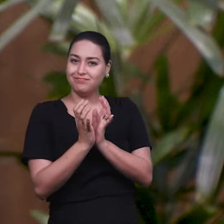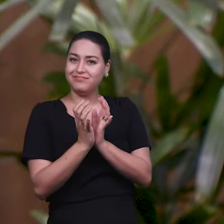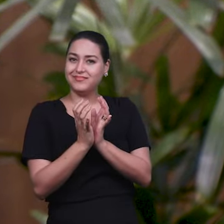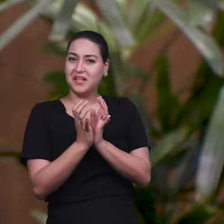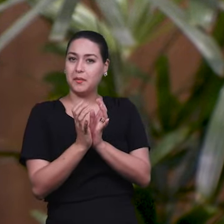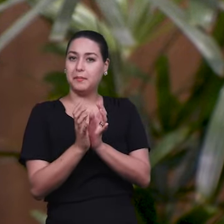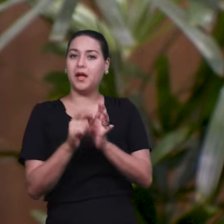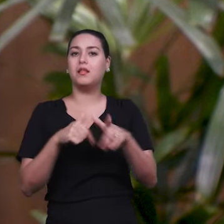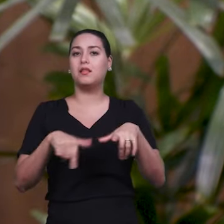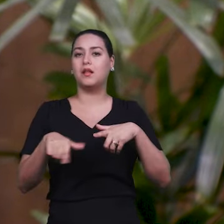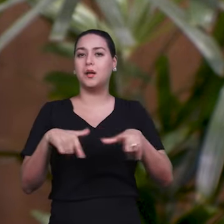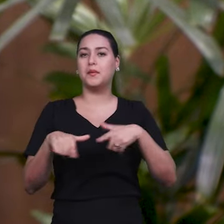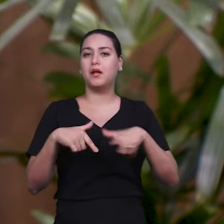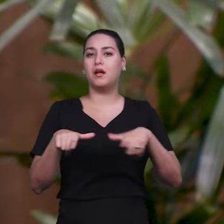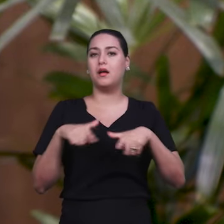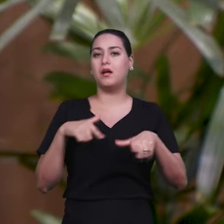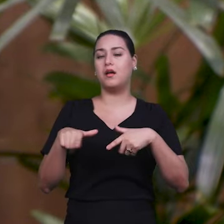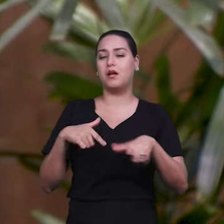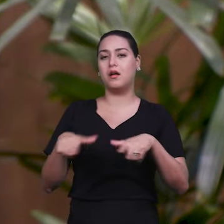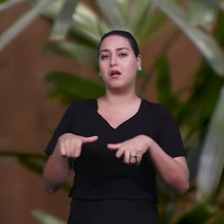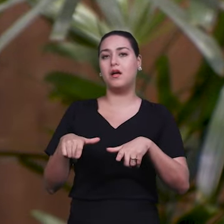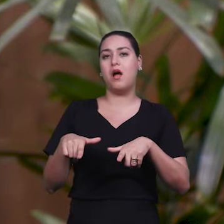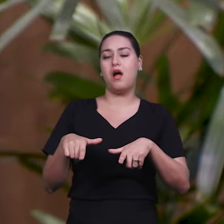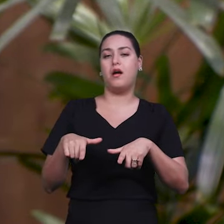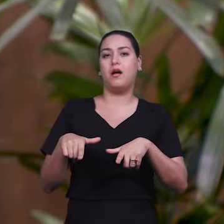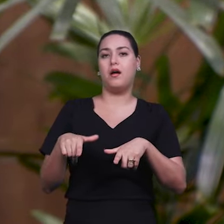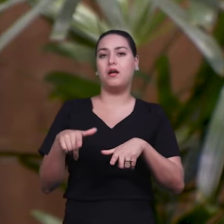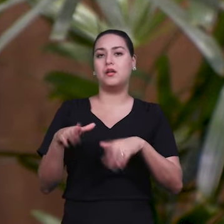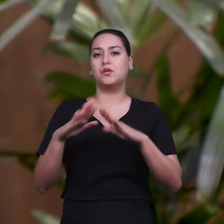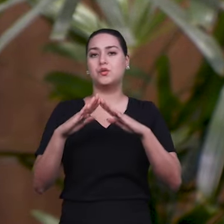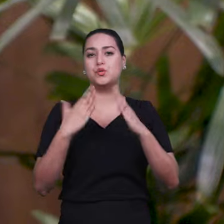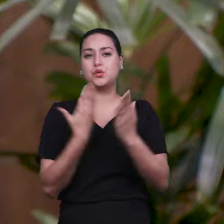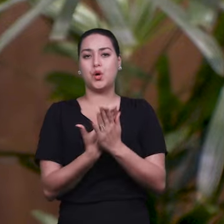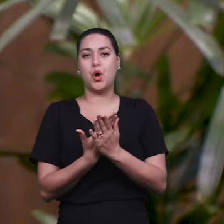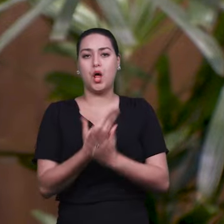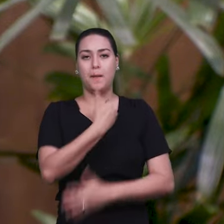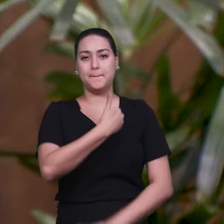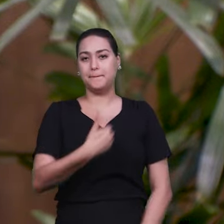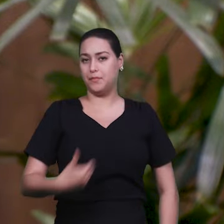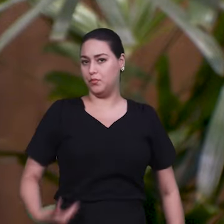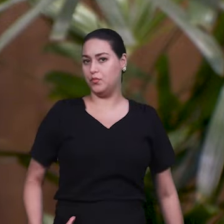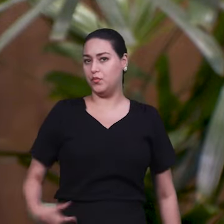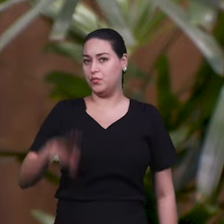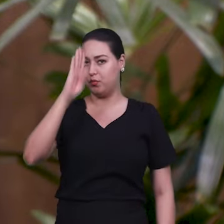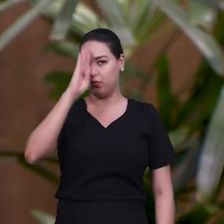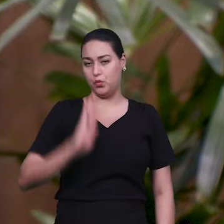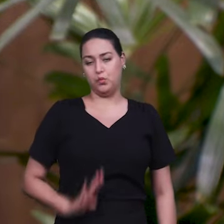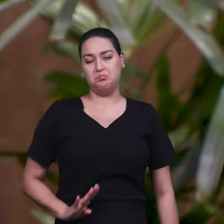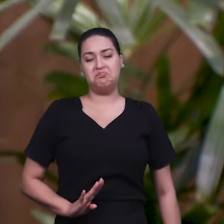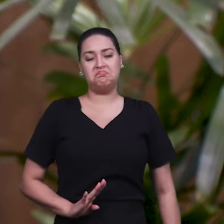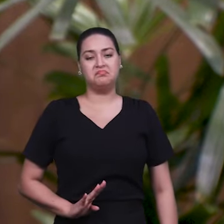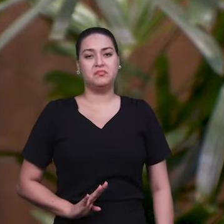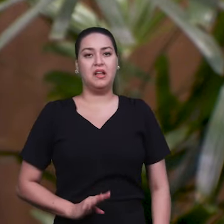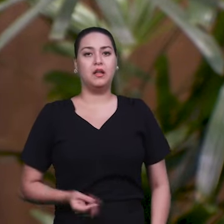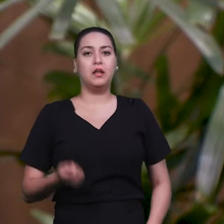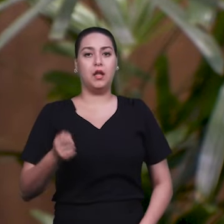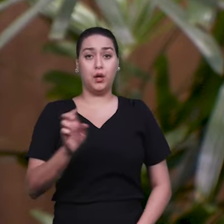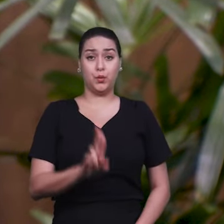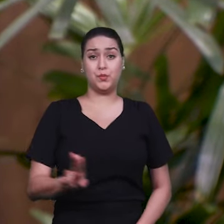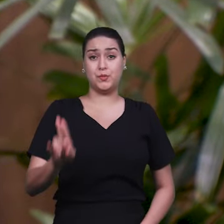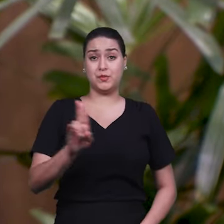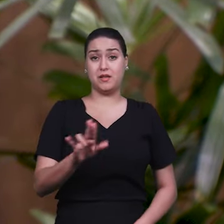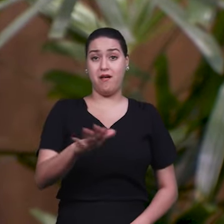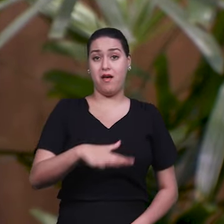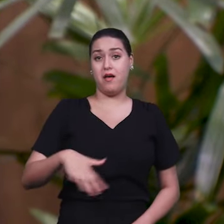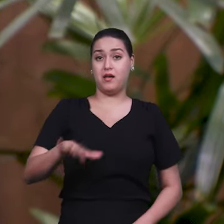vestibular, né? Escolas públicas, e se atua nessas áreas. Inclusive, no curso